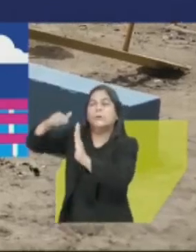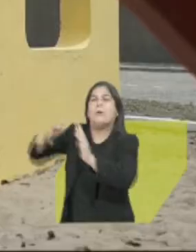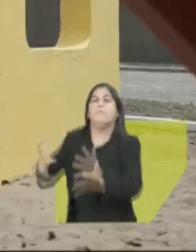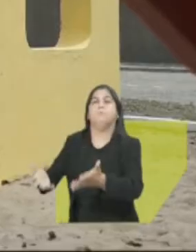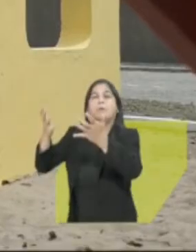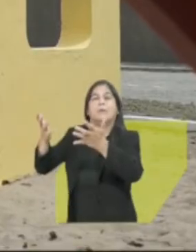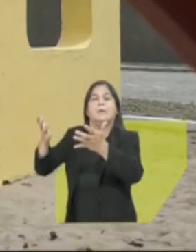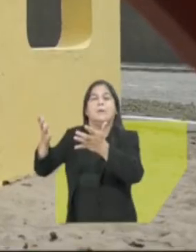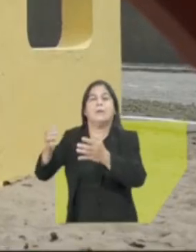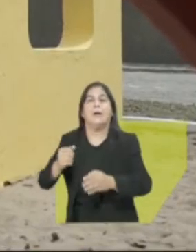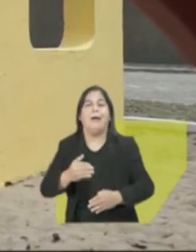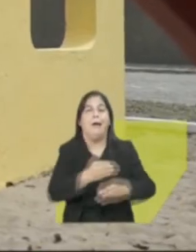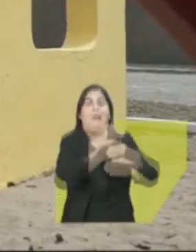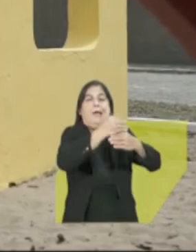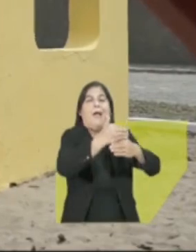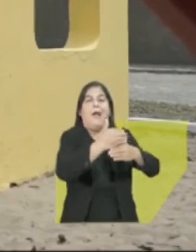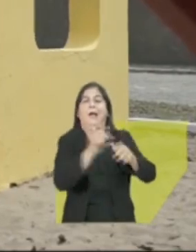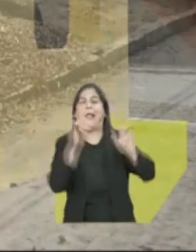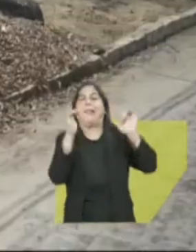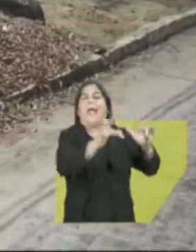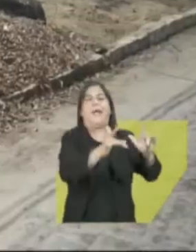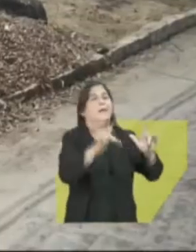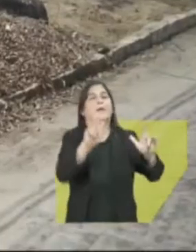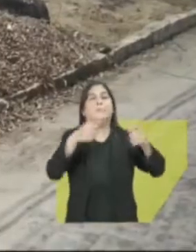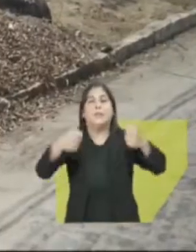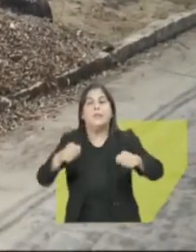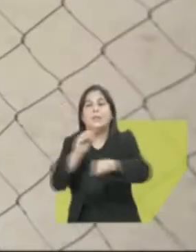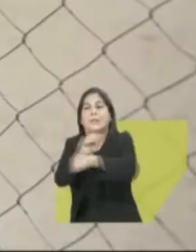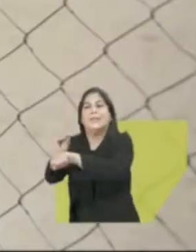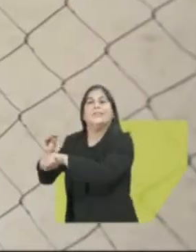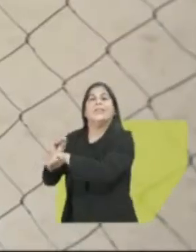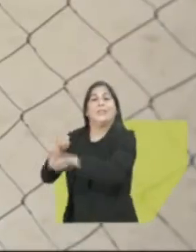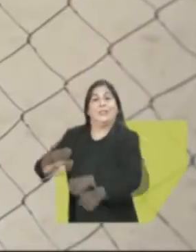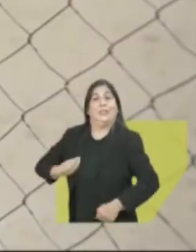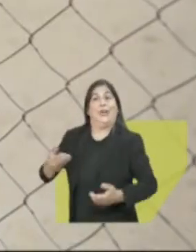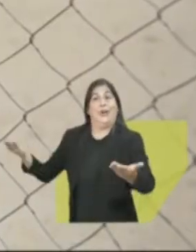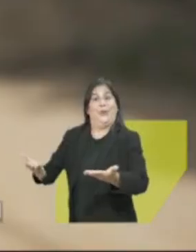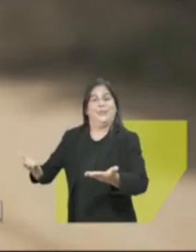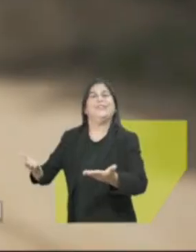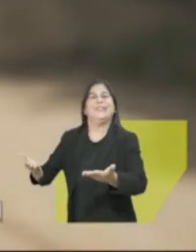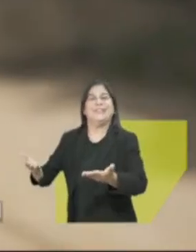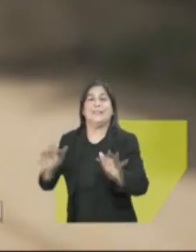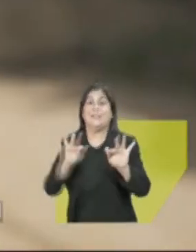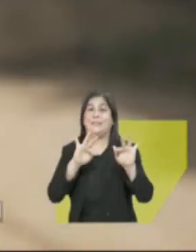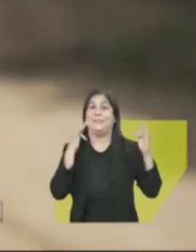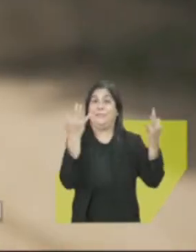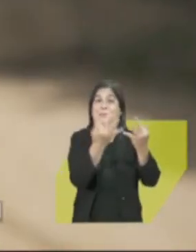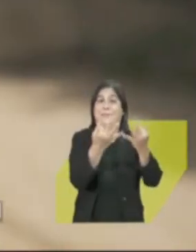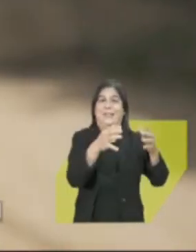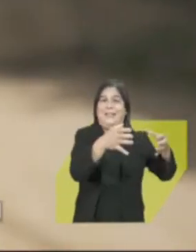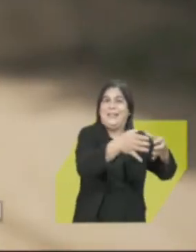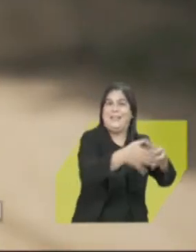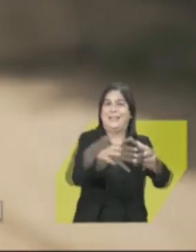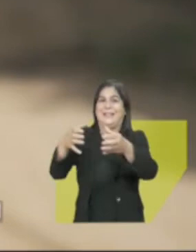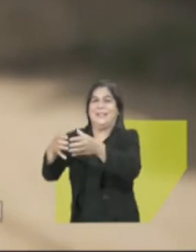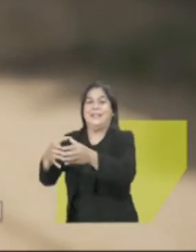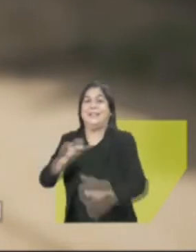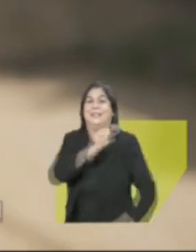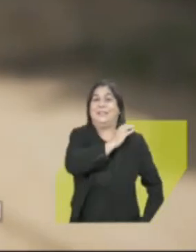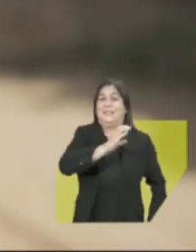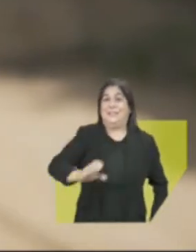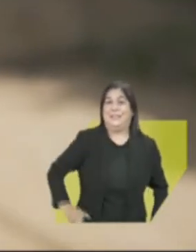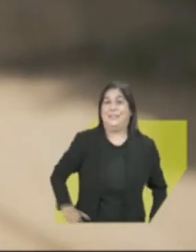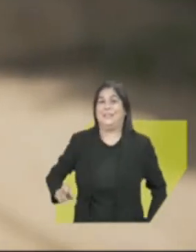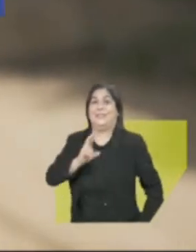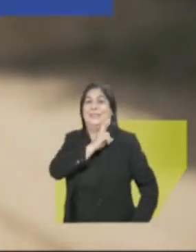cuidados. Chega de construir e abandonar. A gente precisa cuidar do que já temos. As famílias das comunidades do Cristo e do